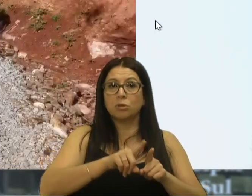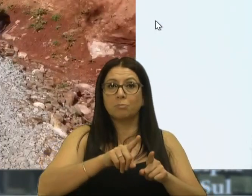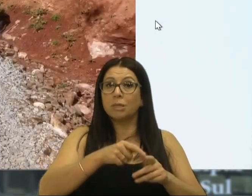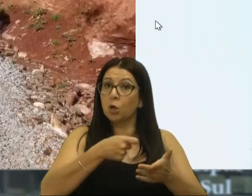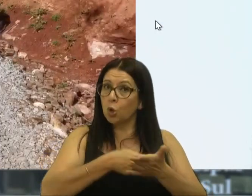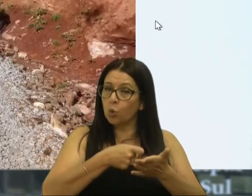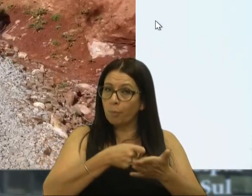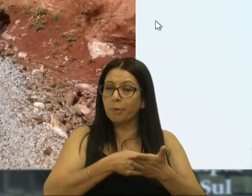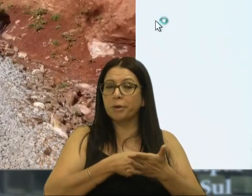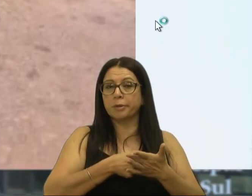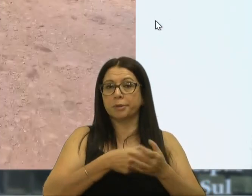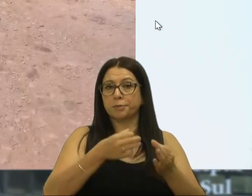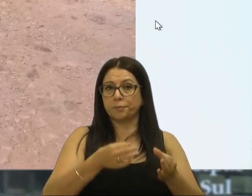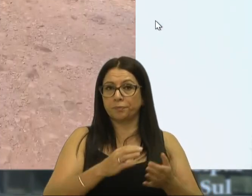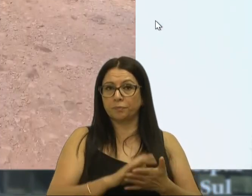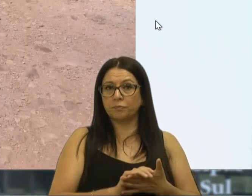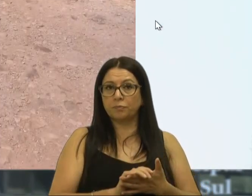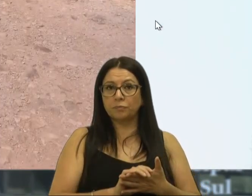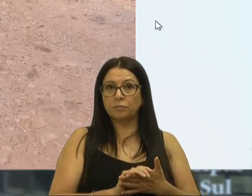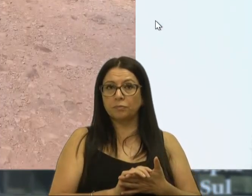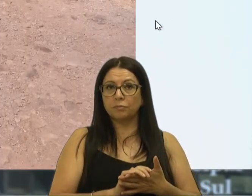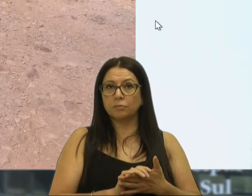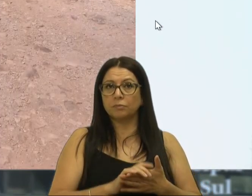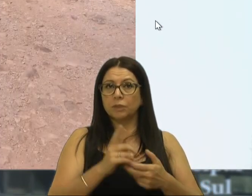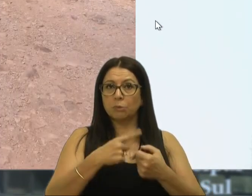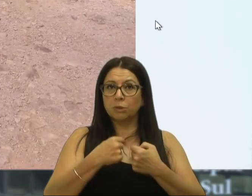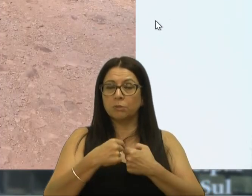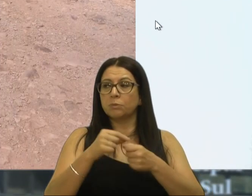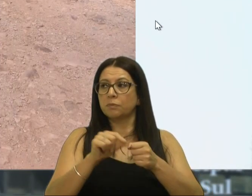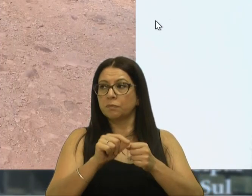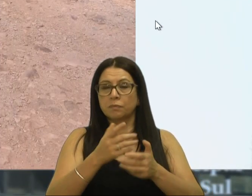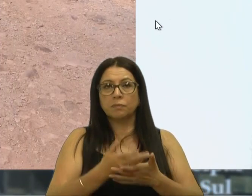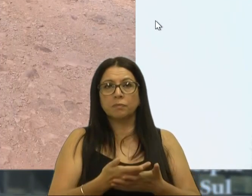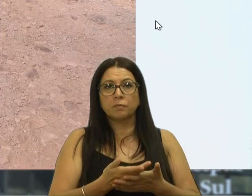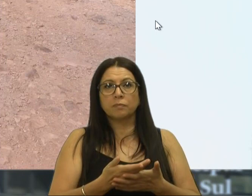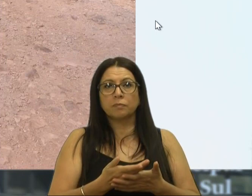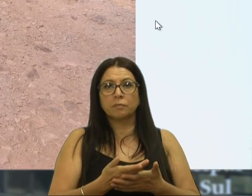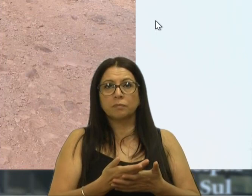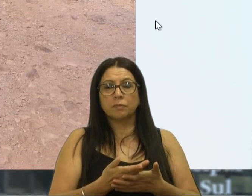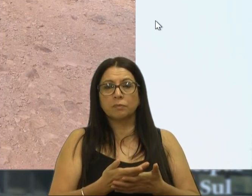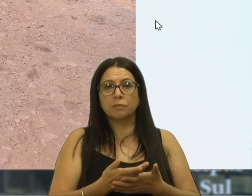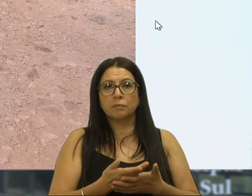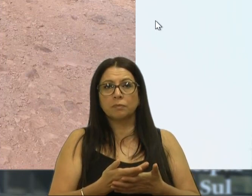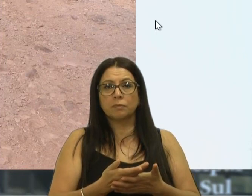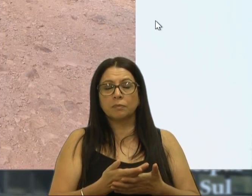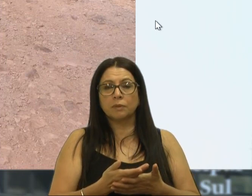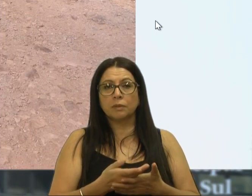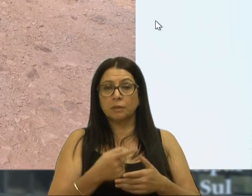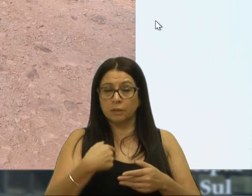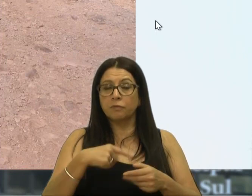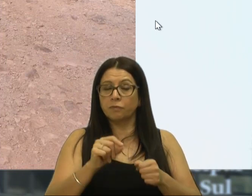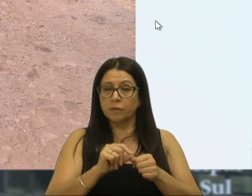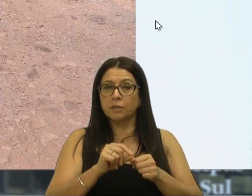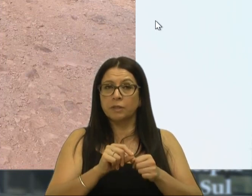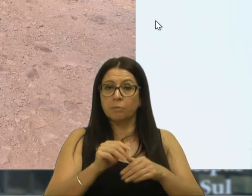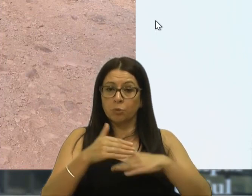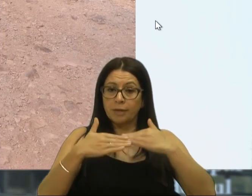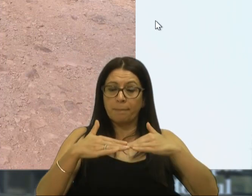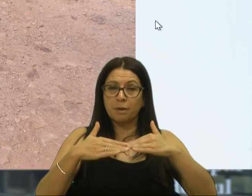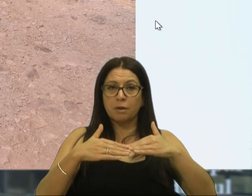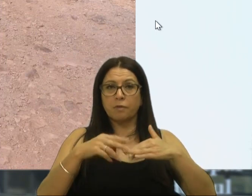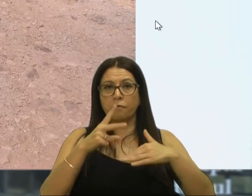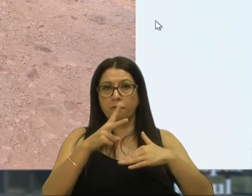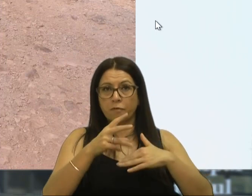estamos cobrando aí, com certeza, o nosso município irá fazer, irá fazer, porque os caminhões passam aí com